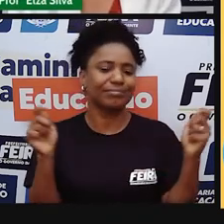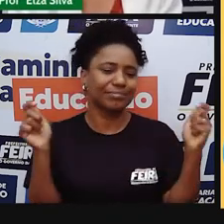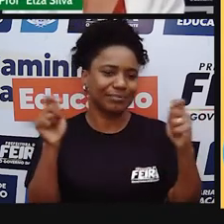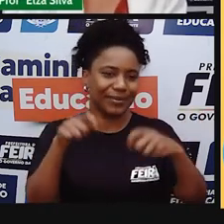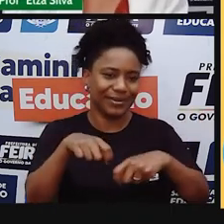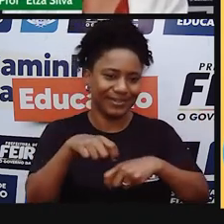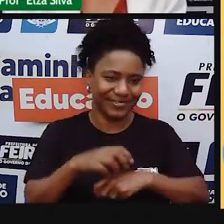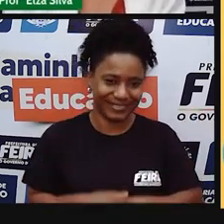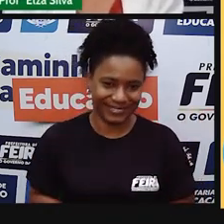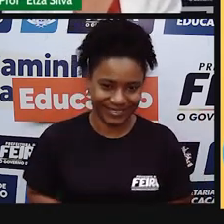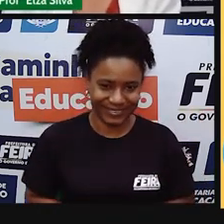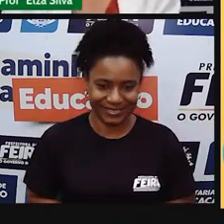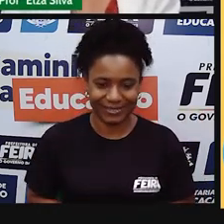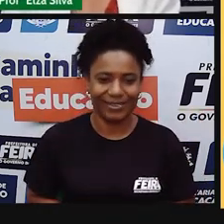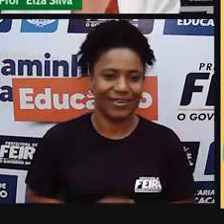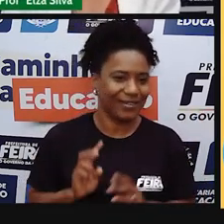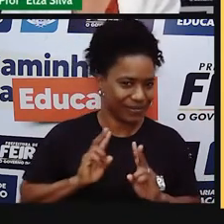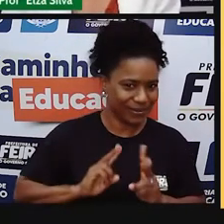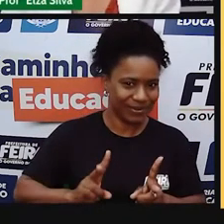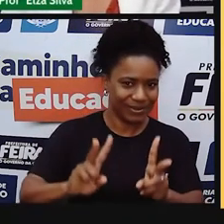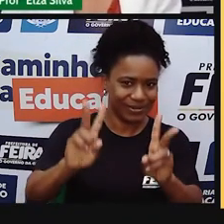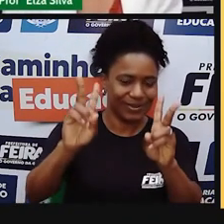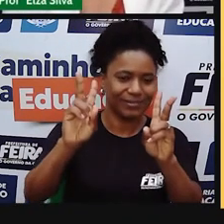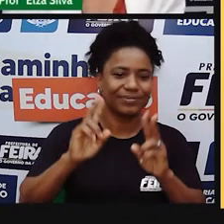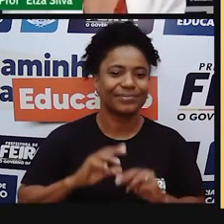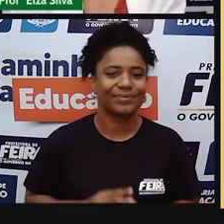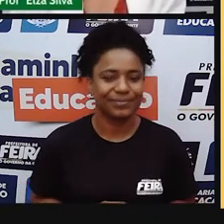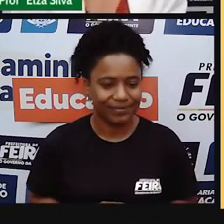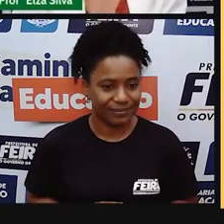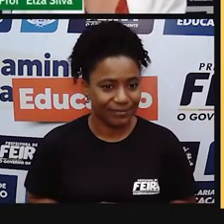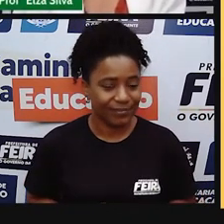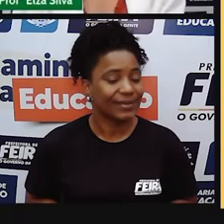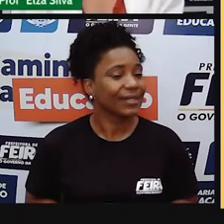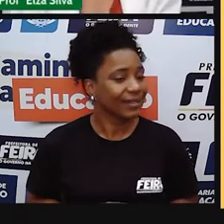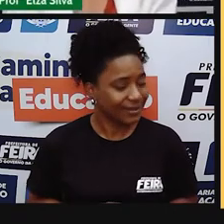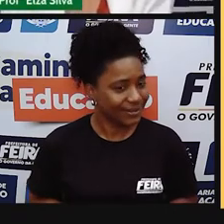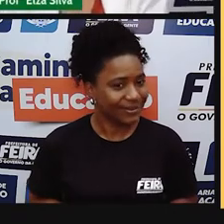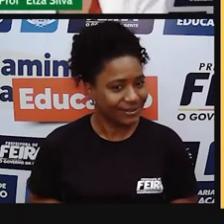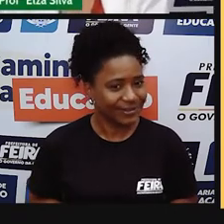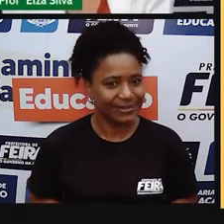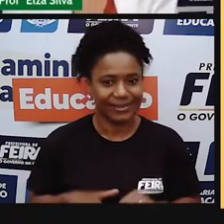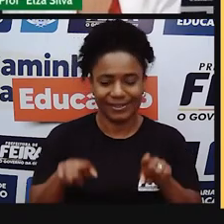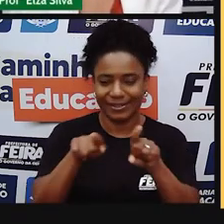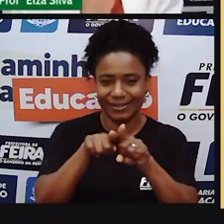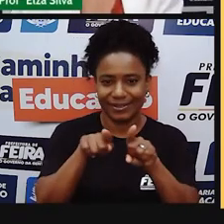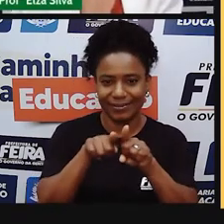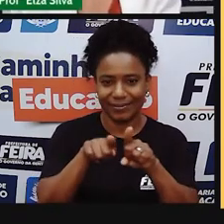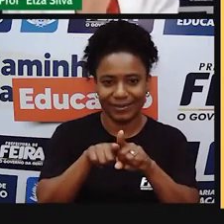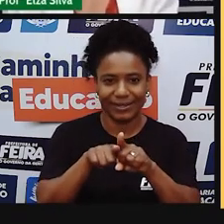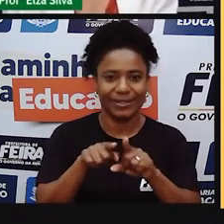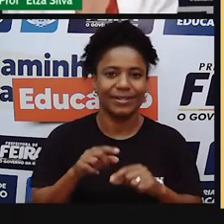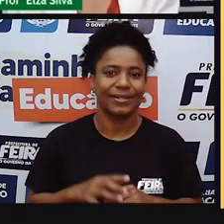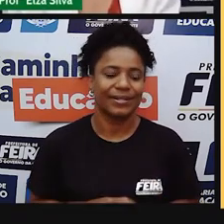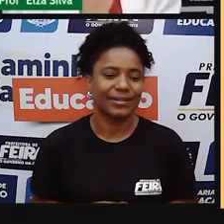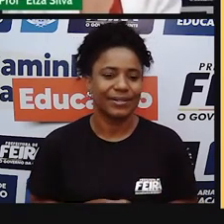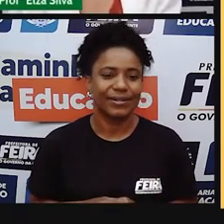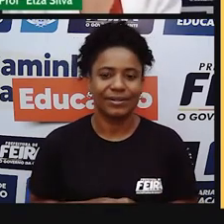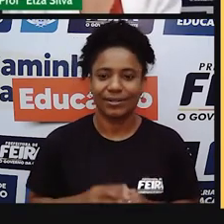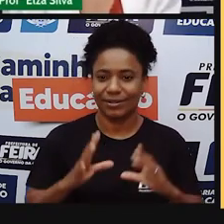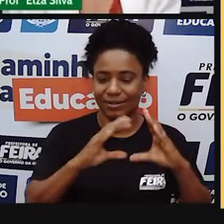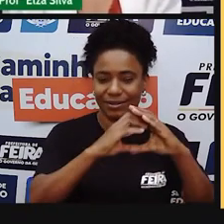Ok? So, let's go! E os emoticons, os, né,